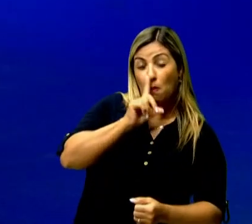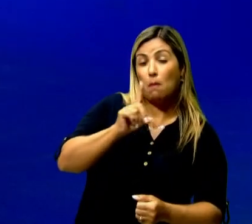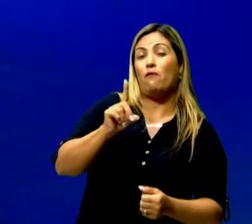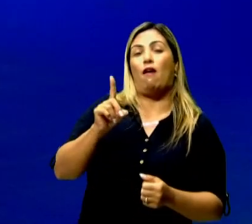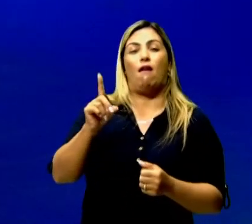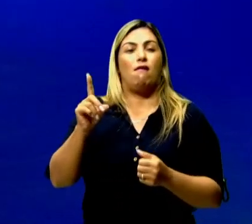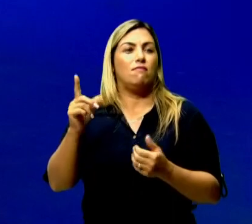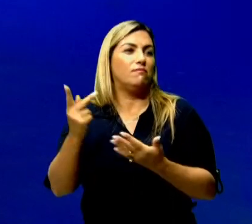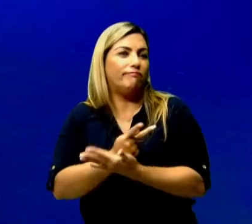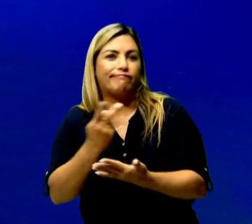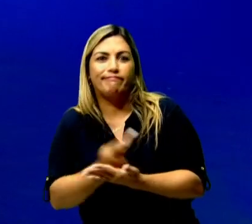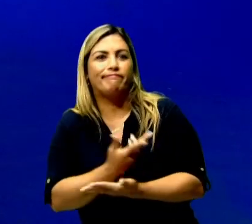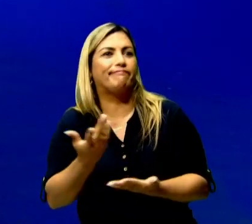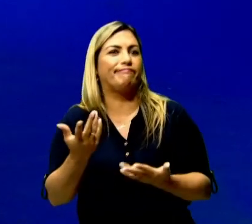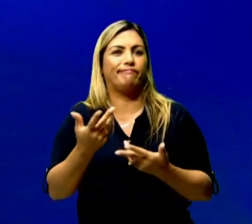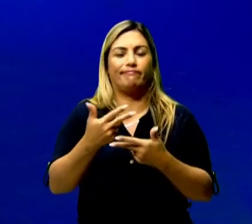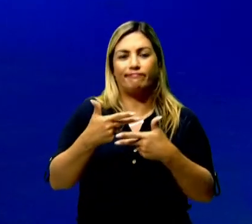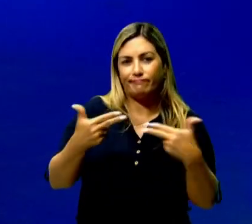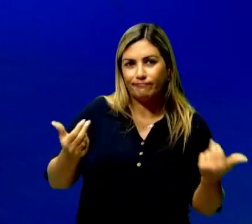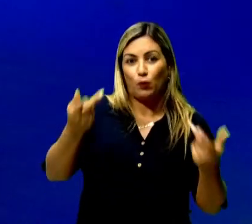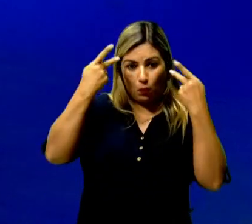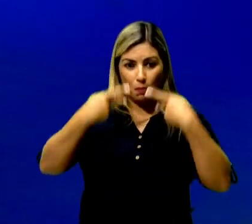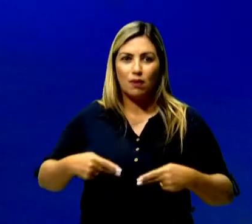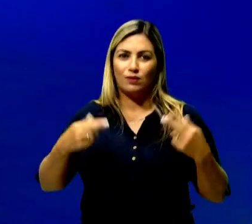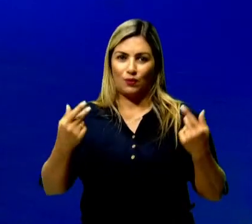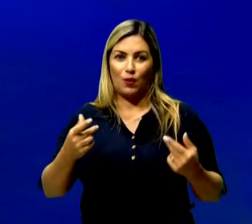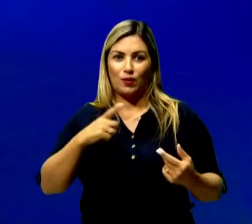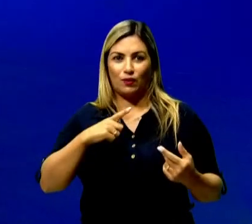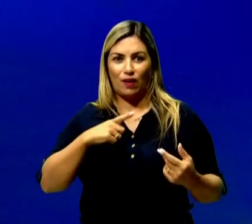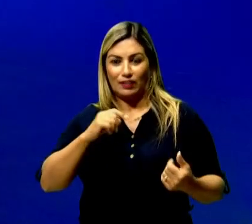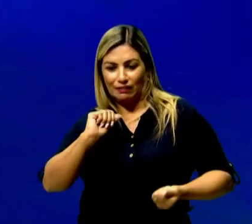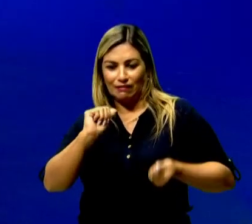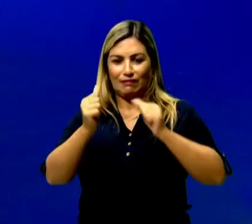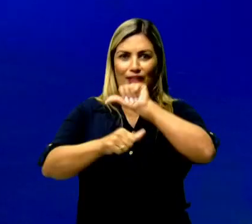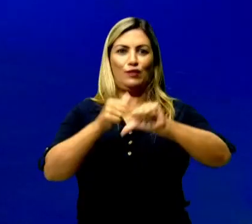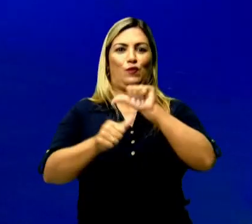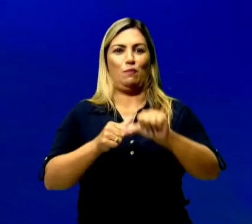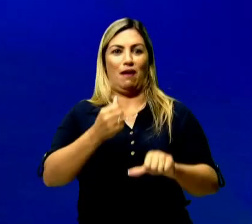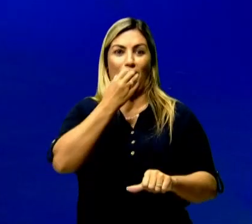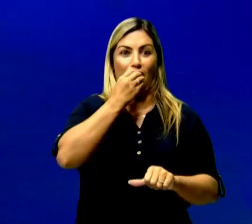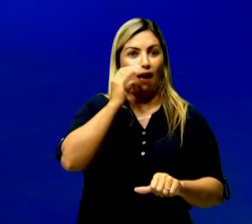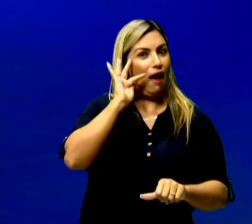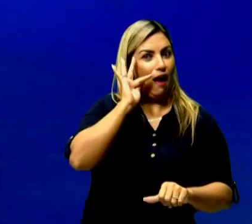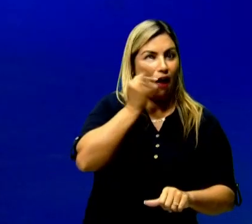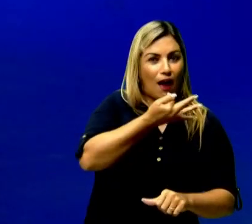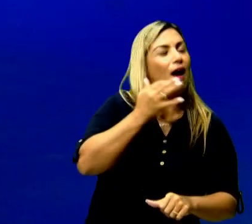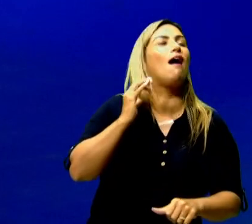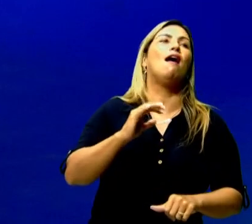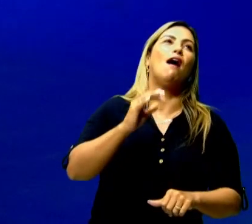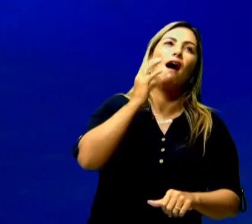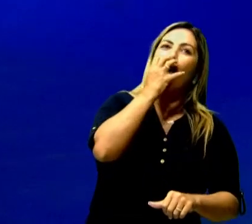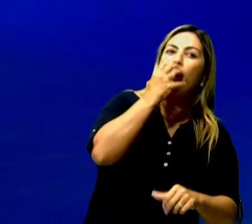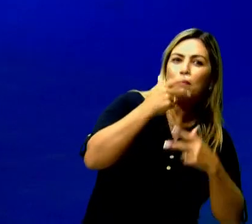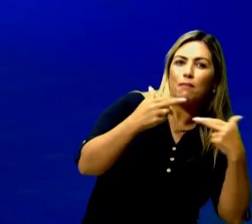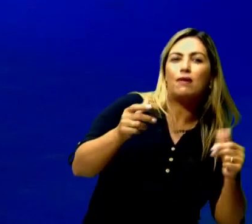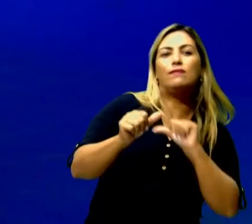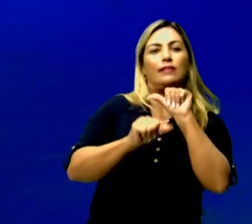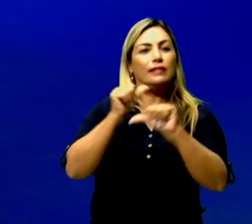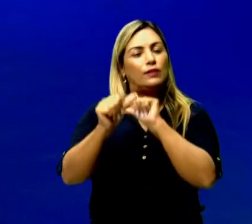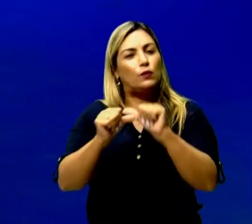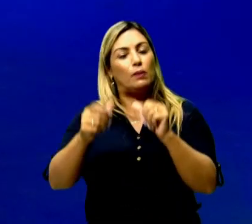bem curioso de se notar, porque nós vamos ter uma personificação. Os animais, eles vão se comportar como gente.